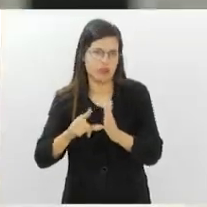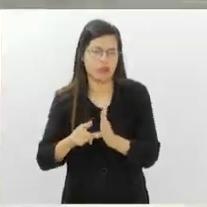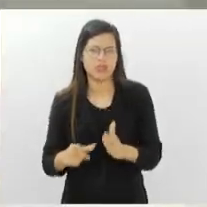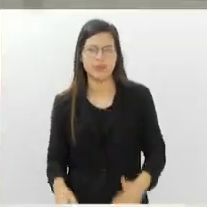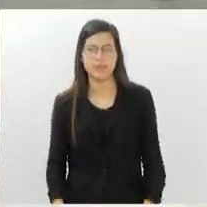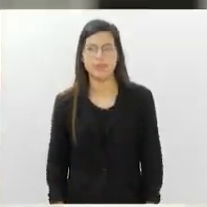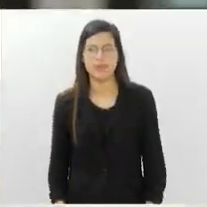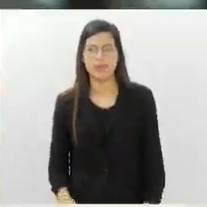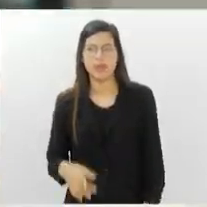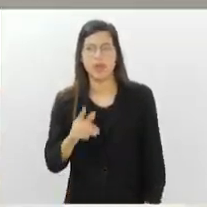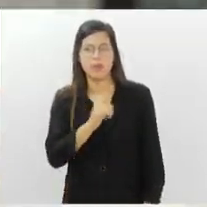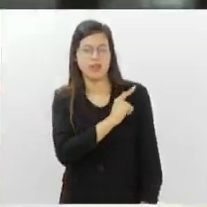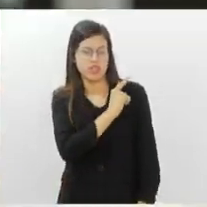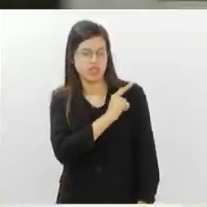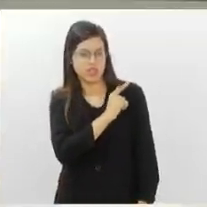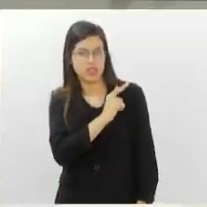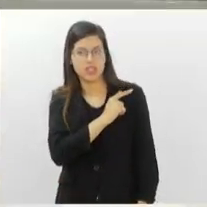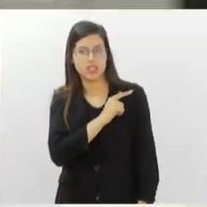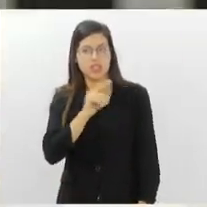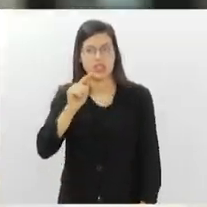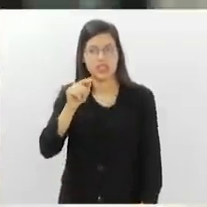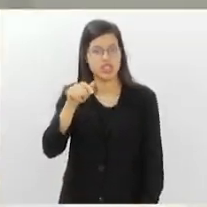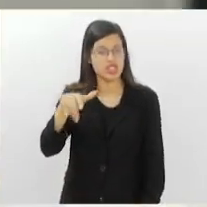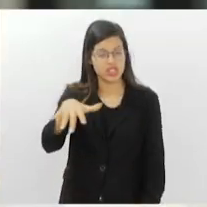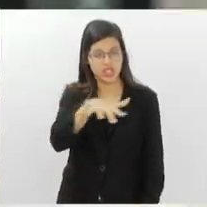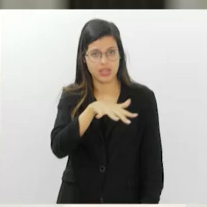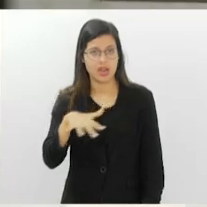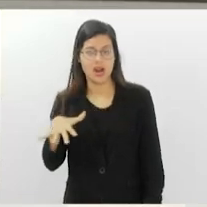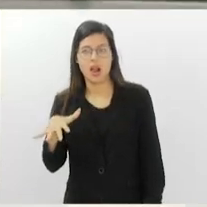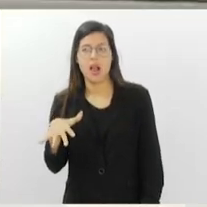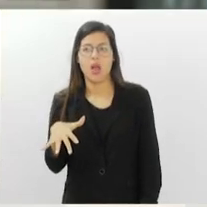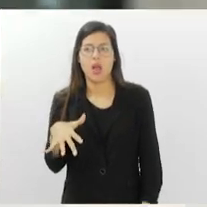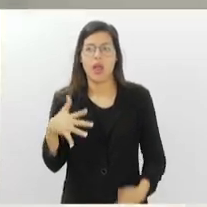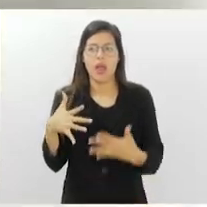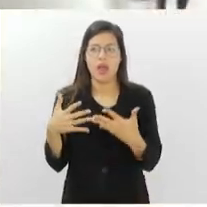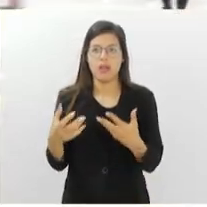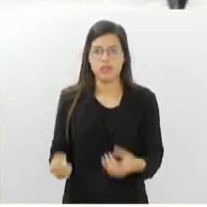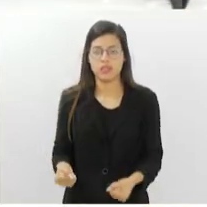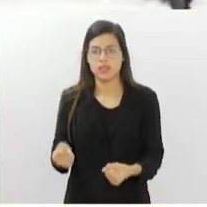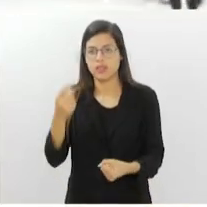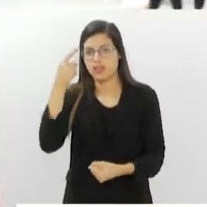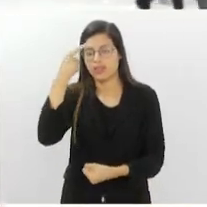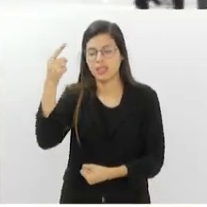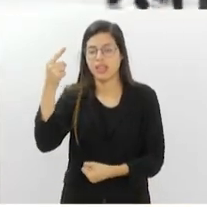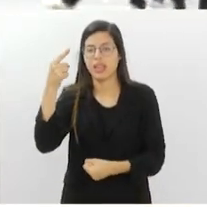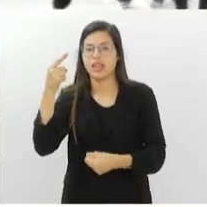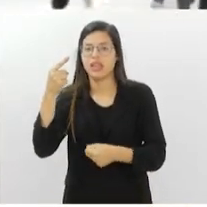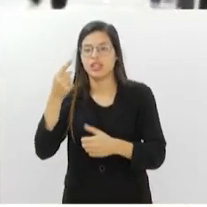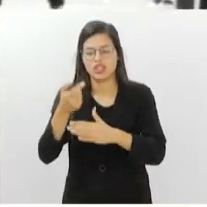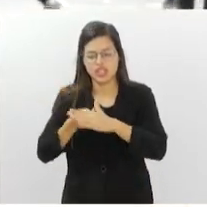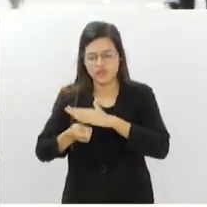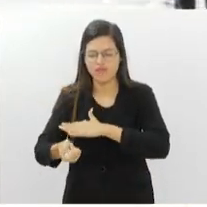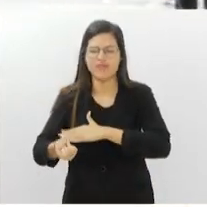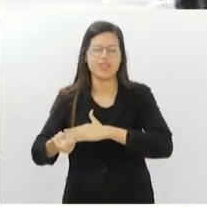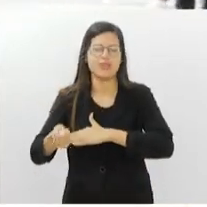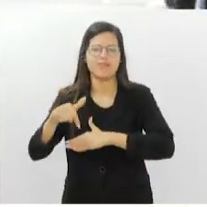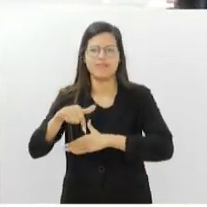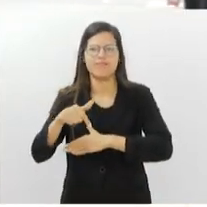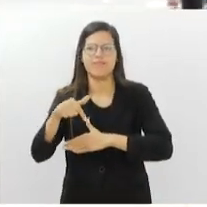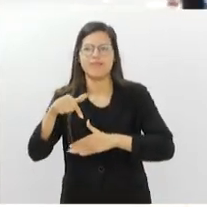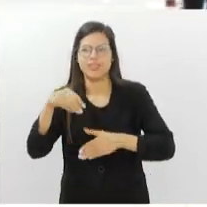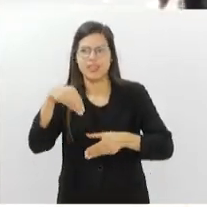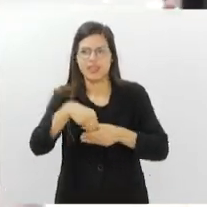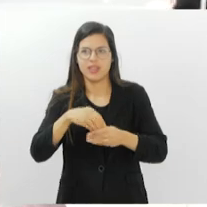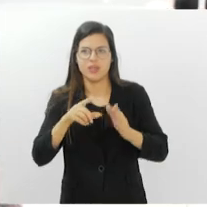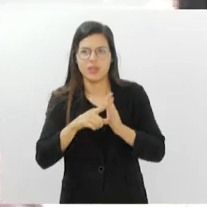ela comprou a ideia de empreender dentro do meu negócio. E ela começou lá como atendente